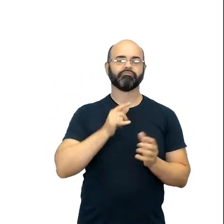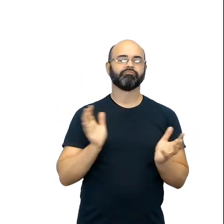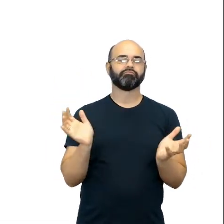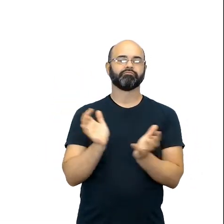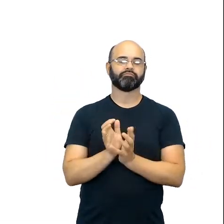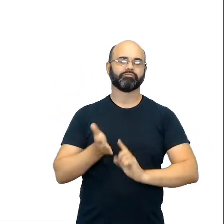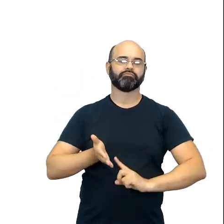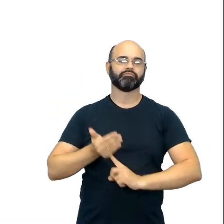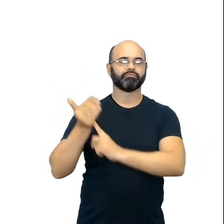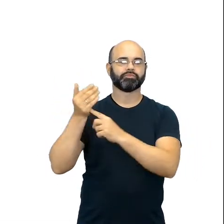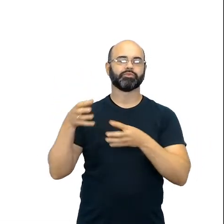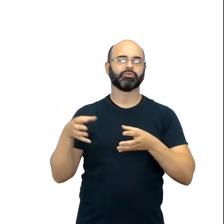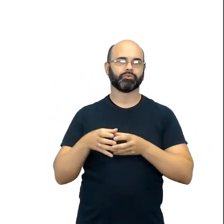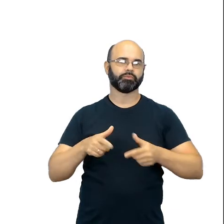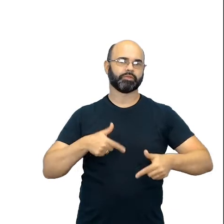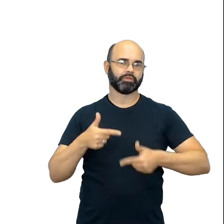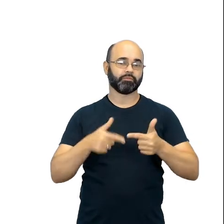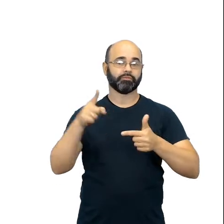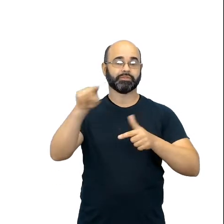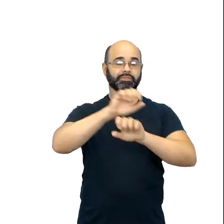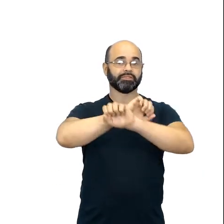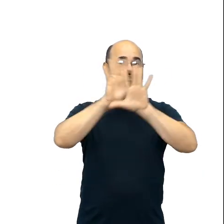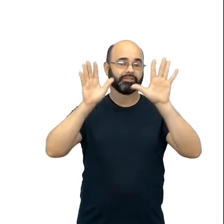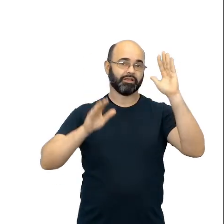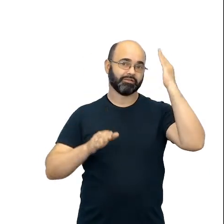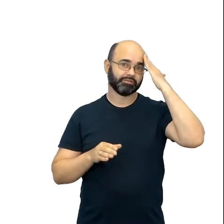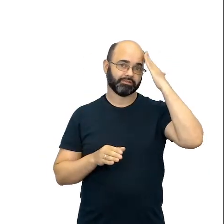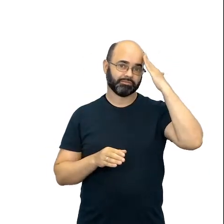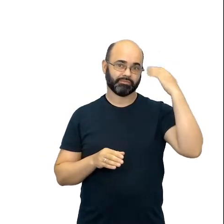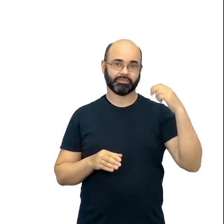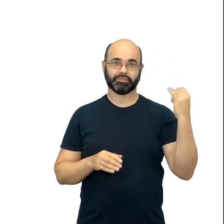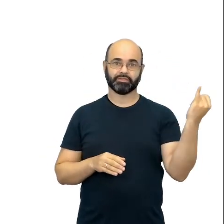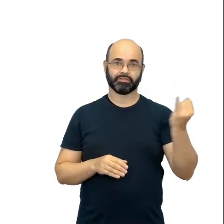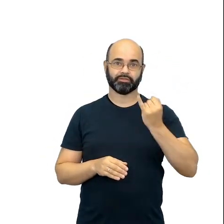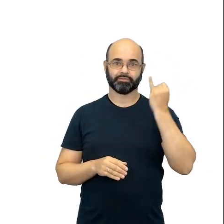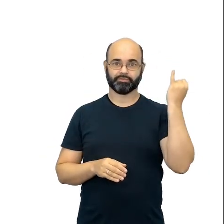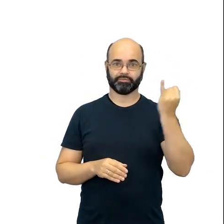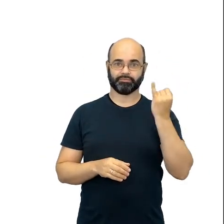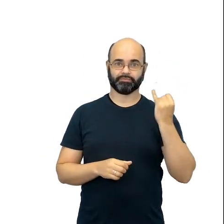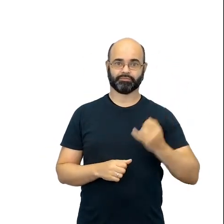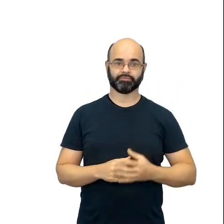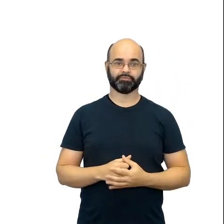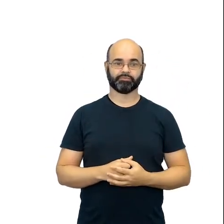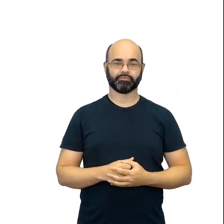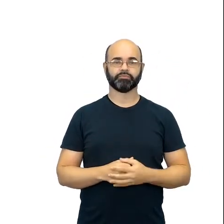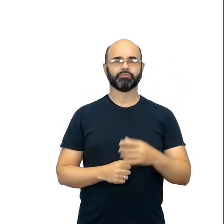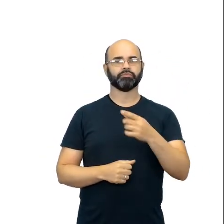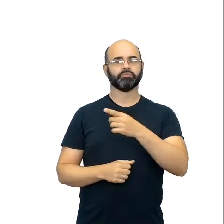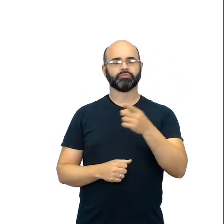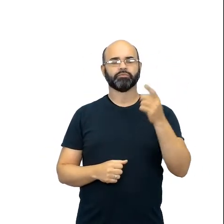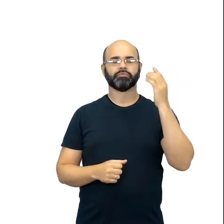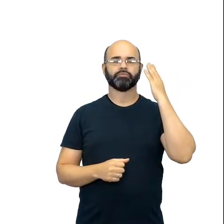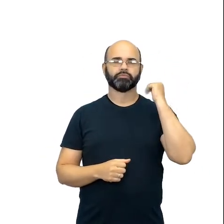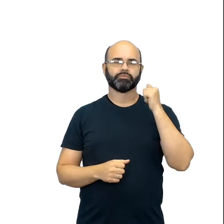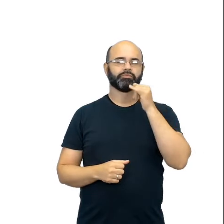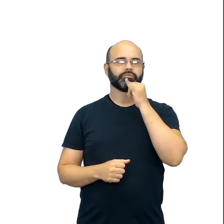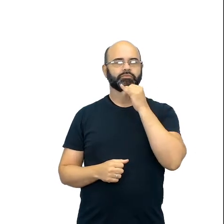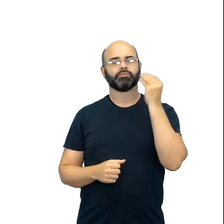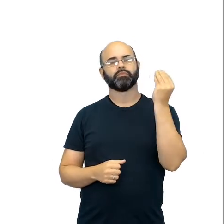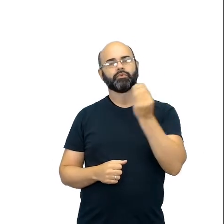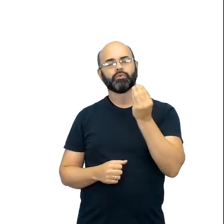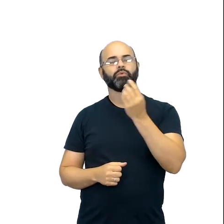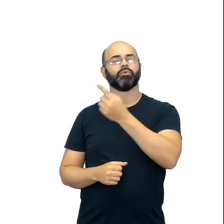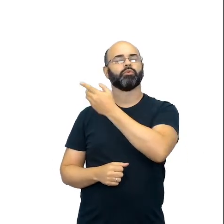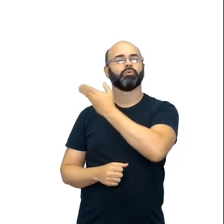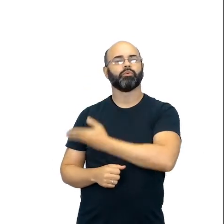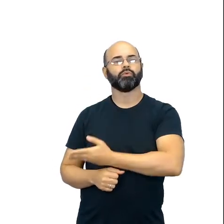que a gente deixe claro para vocês, por isso que eu já comecei hoje falando com vocês, ir agradecendo as respostas que